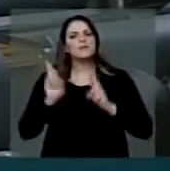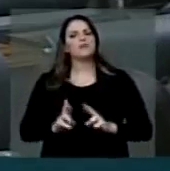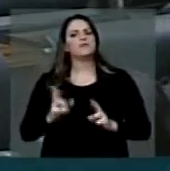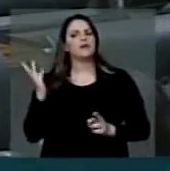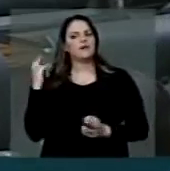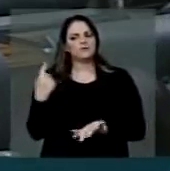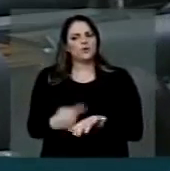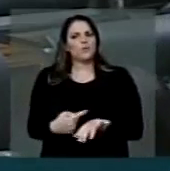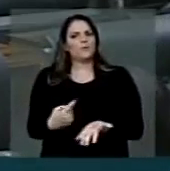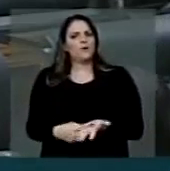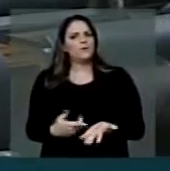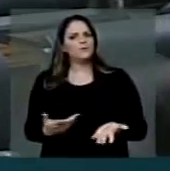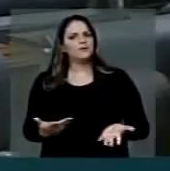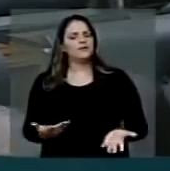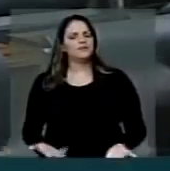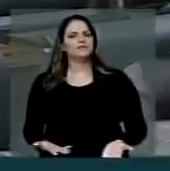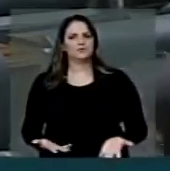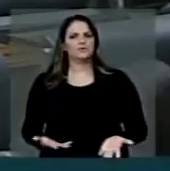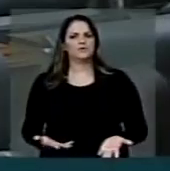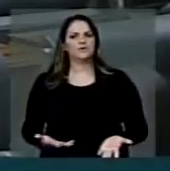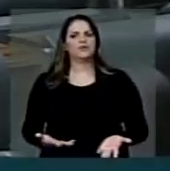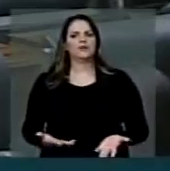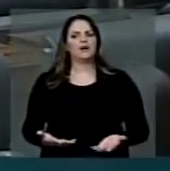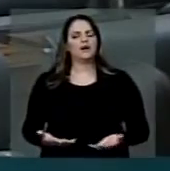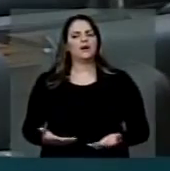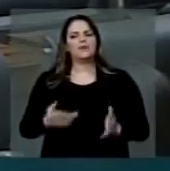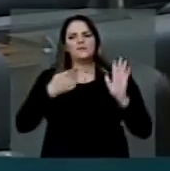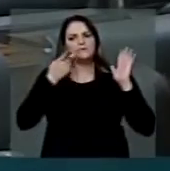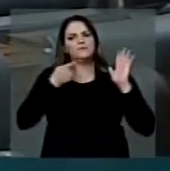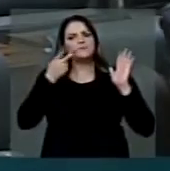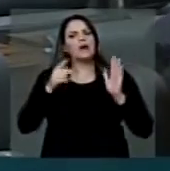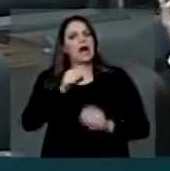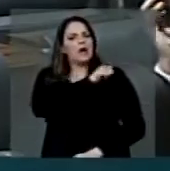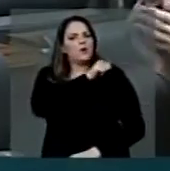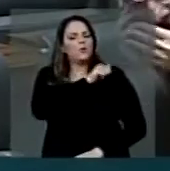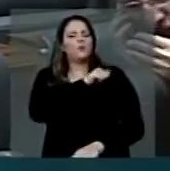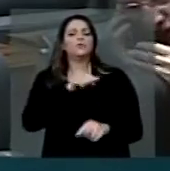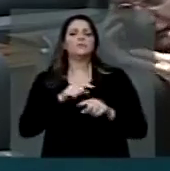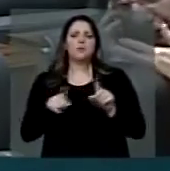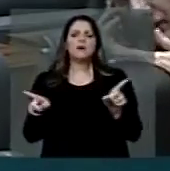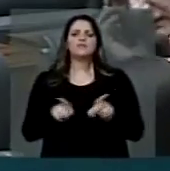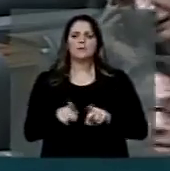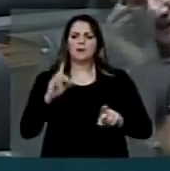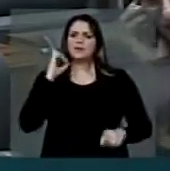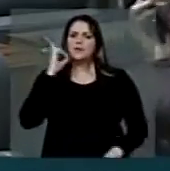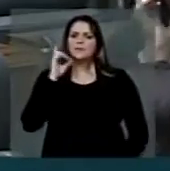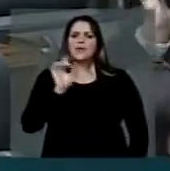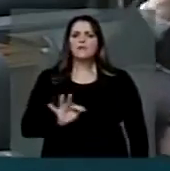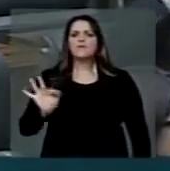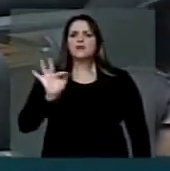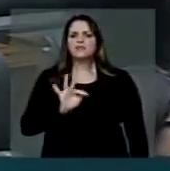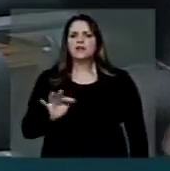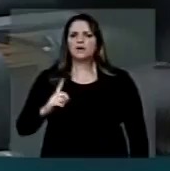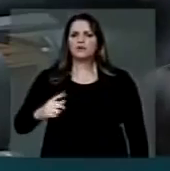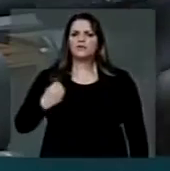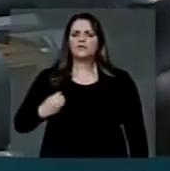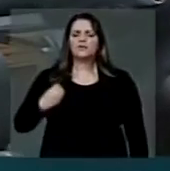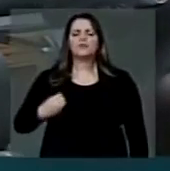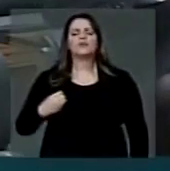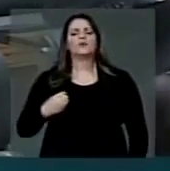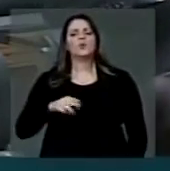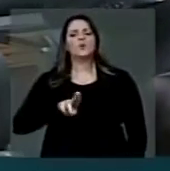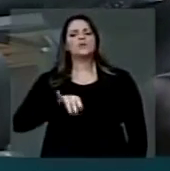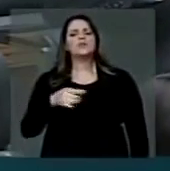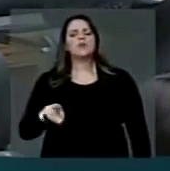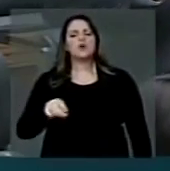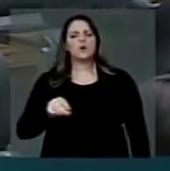que foram assumidos, não só junto aos alunos, mas junto aos deputados federais, junto à União Nacional dos